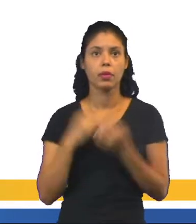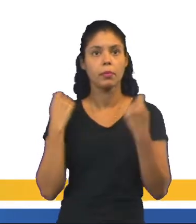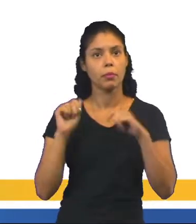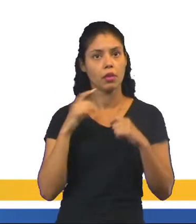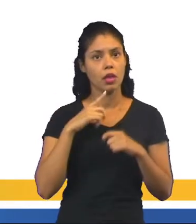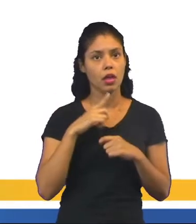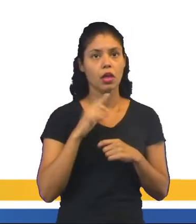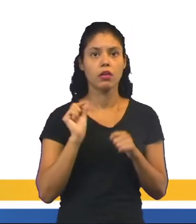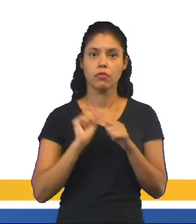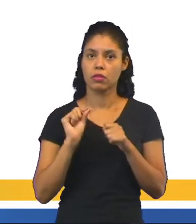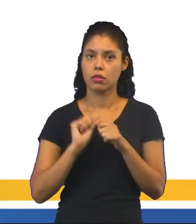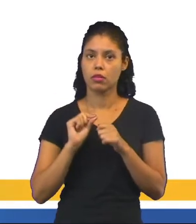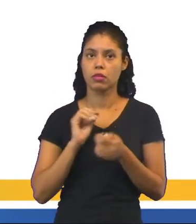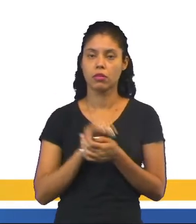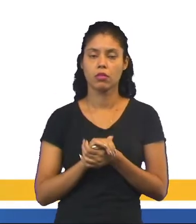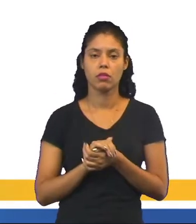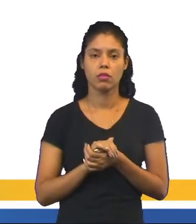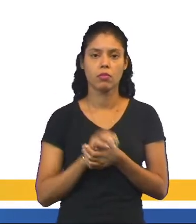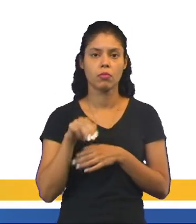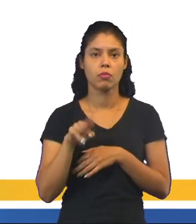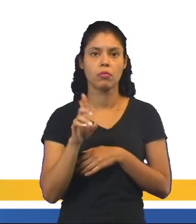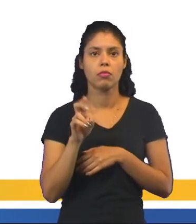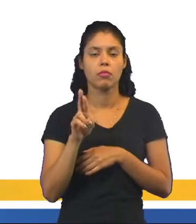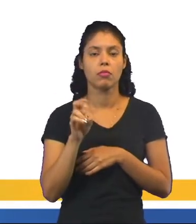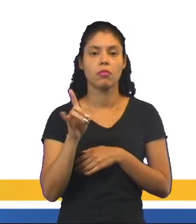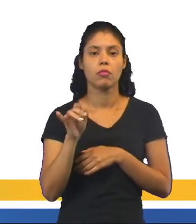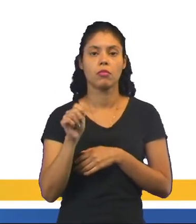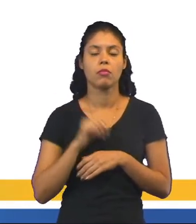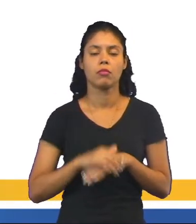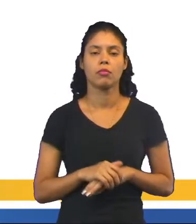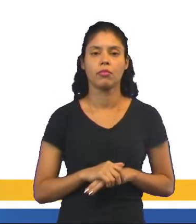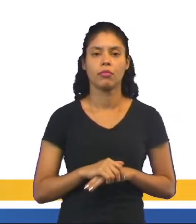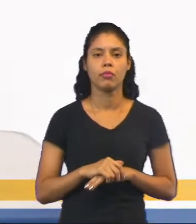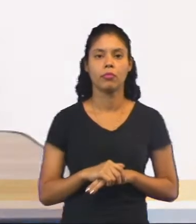deverá ser feito de forma moderada.